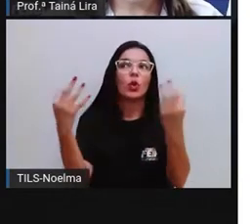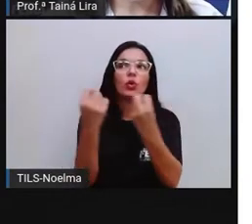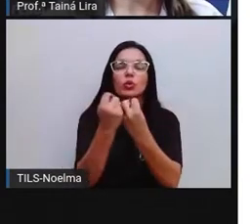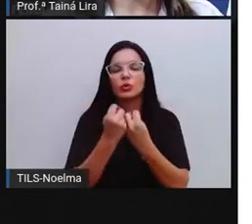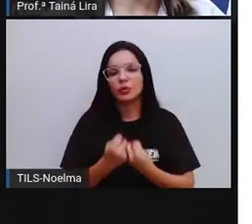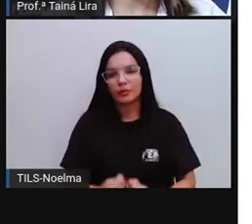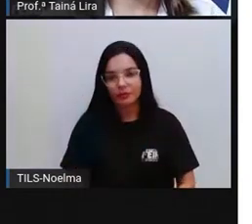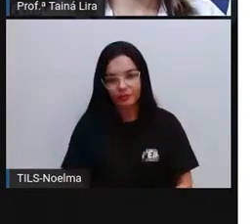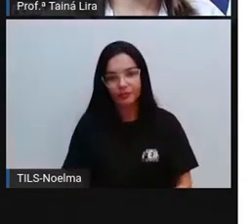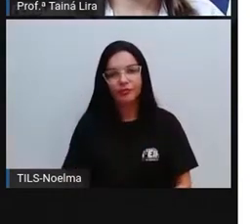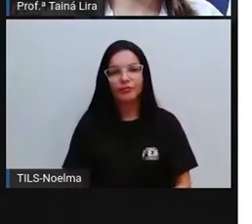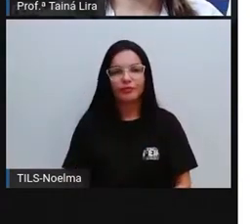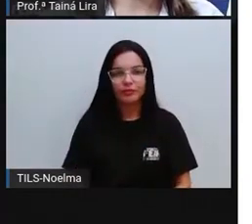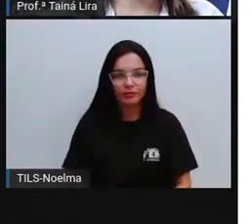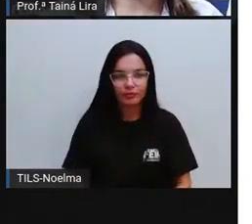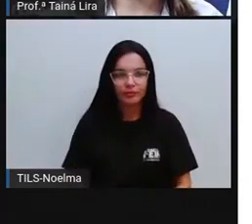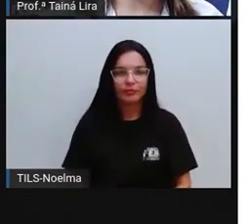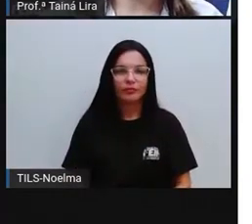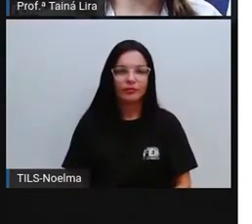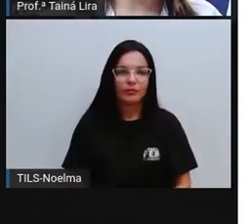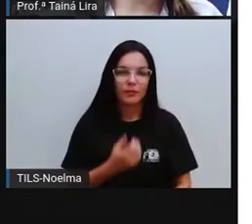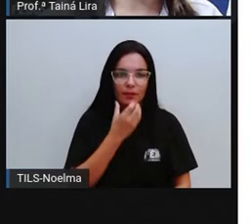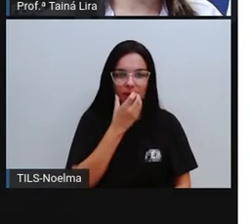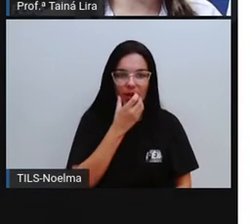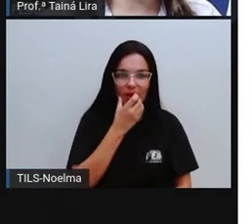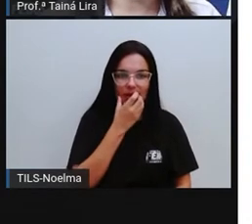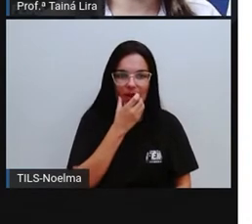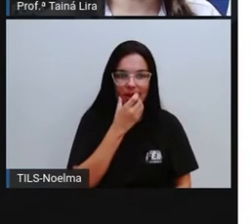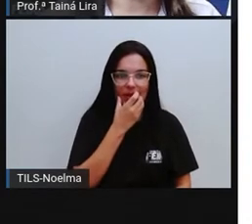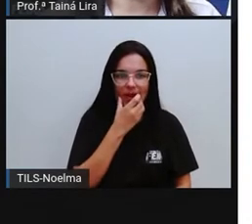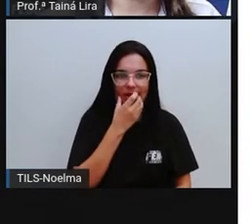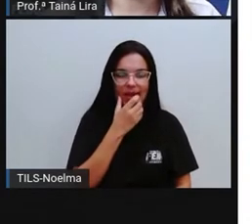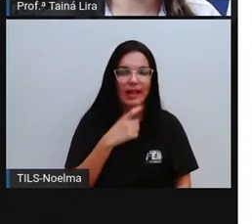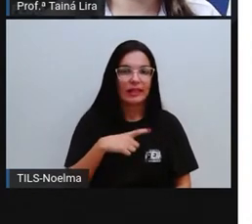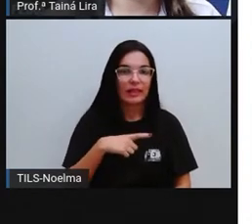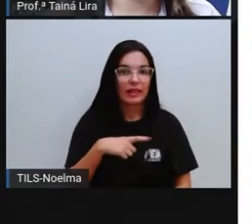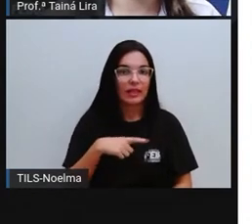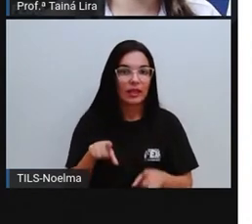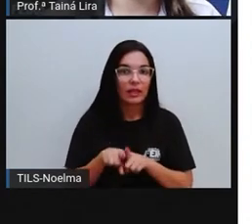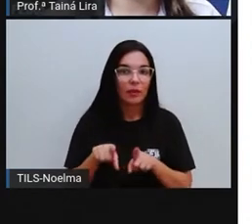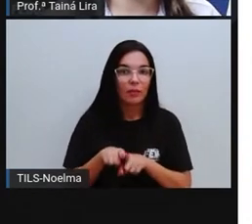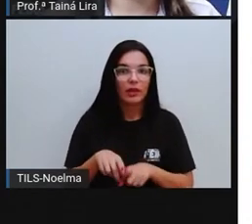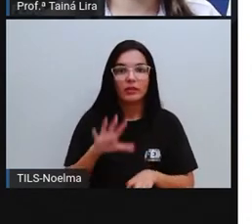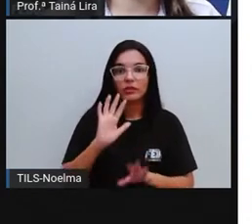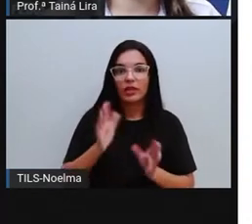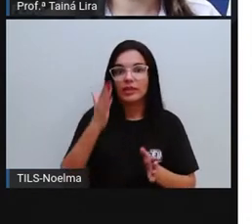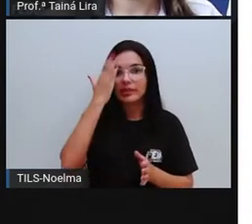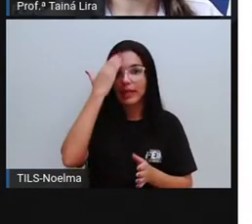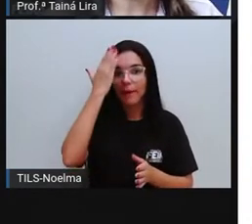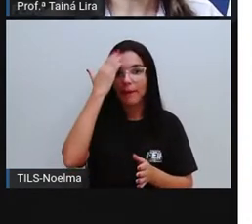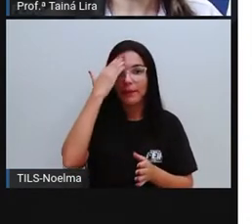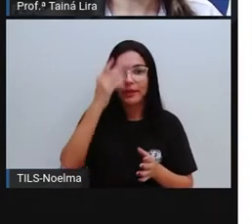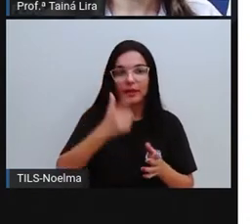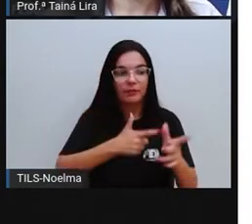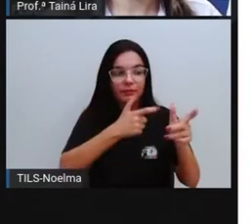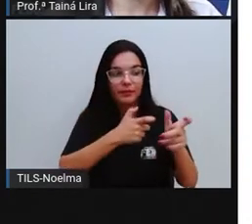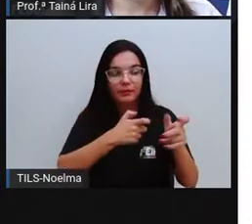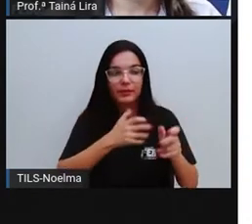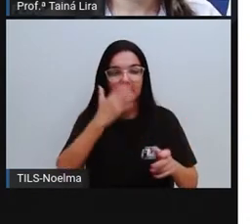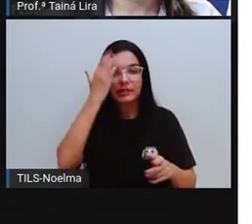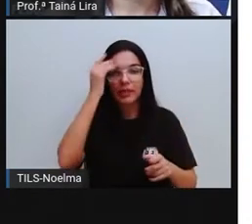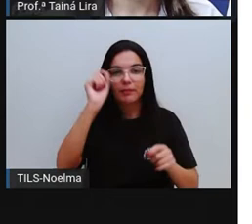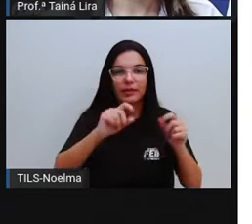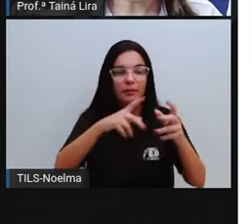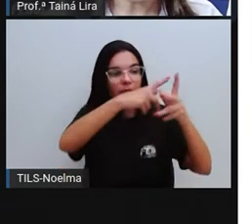batalha, que houve aí, contra os portugueses, e eles dominavam a caça, a pesca, o arco e